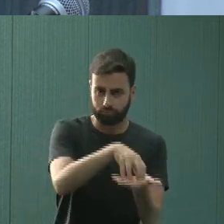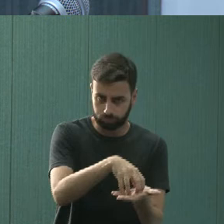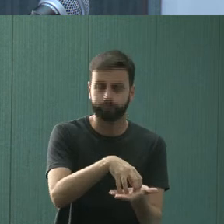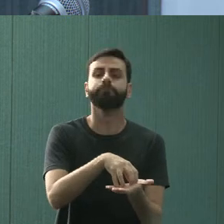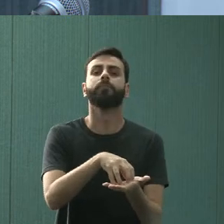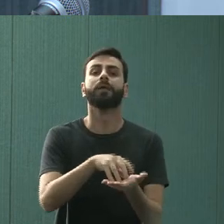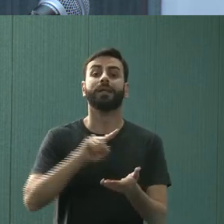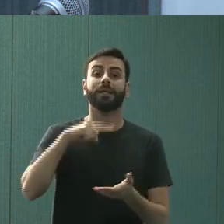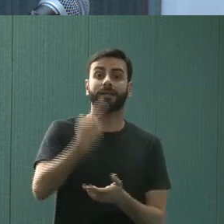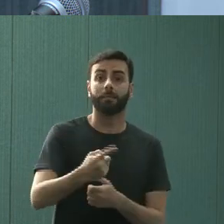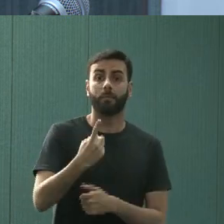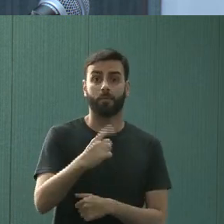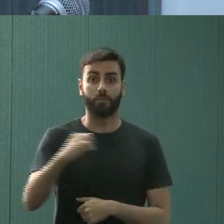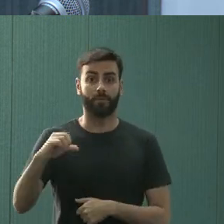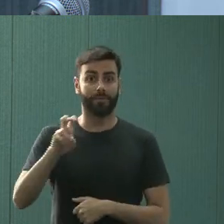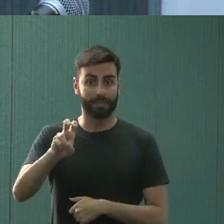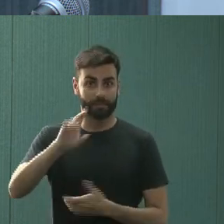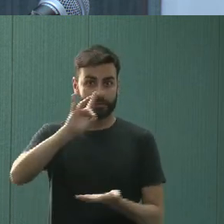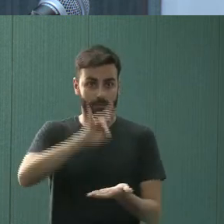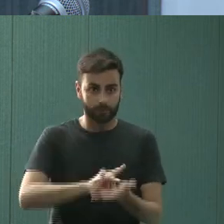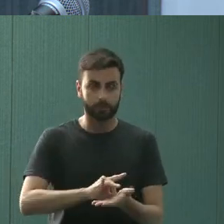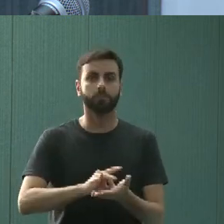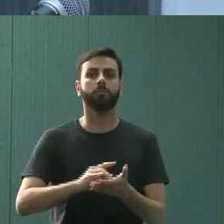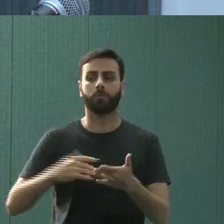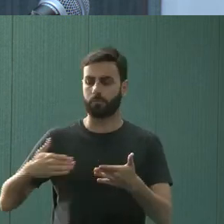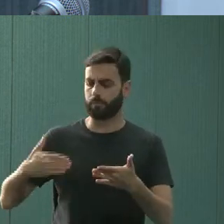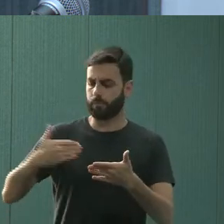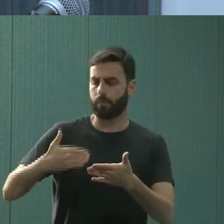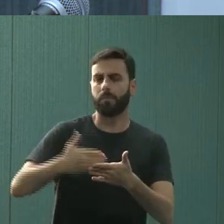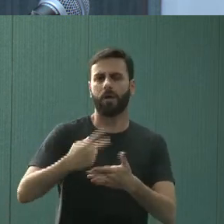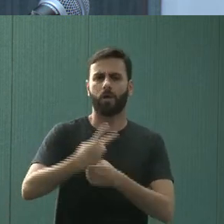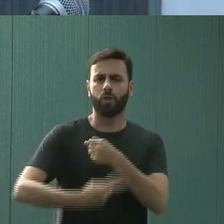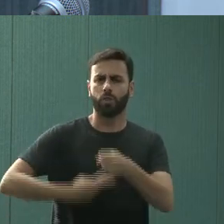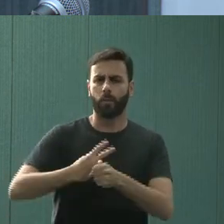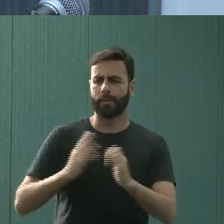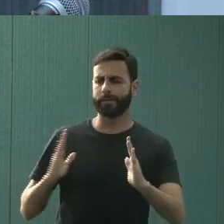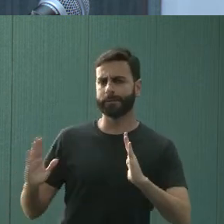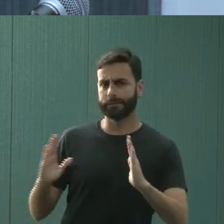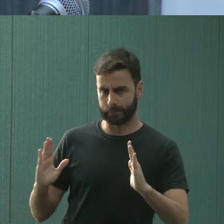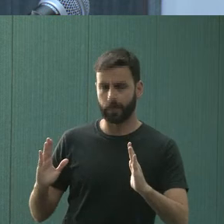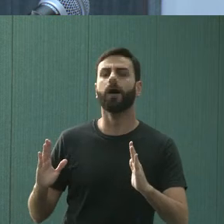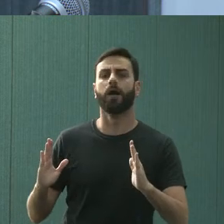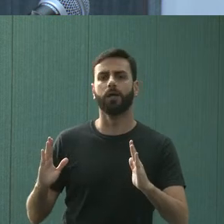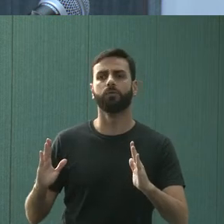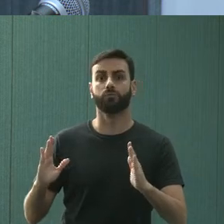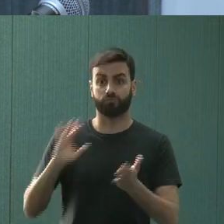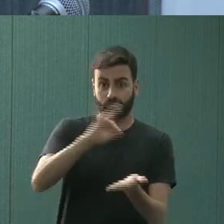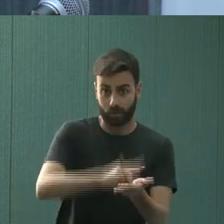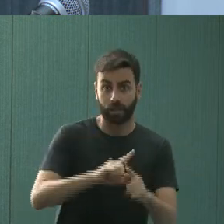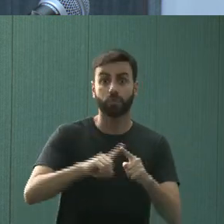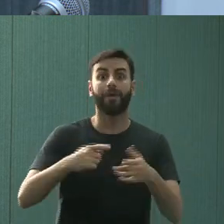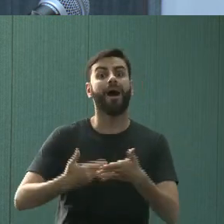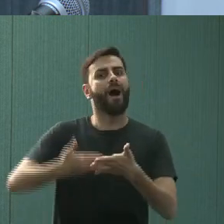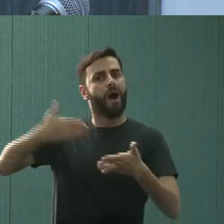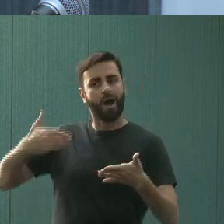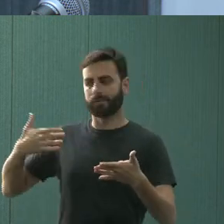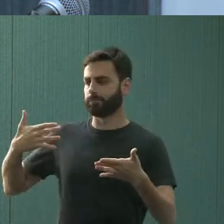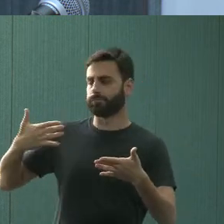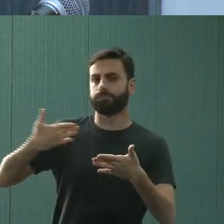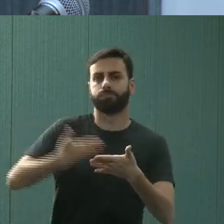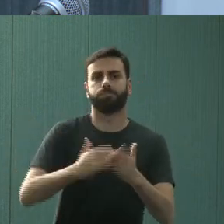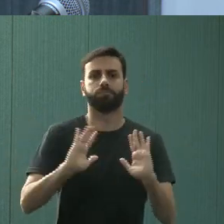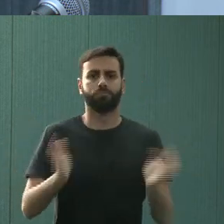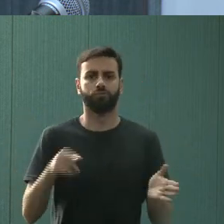em 1995, então isso demonstra uma trajetória antiga na instituição de um